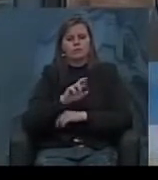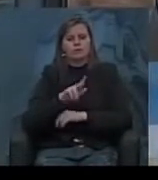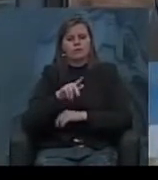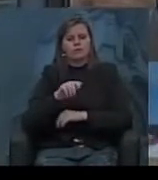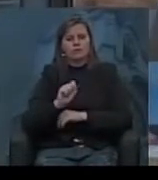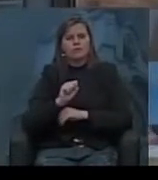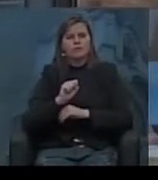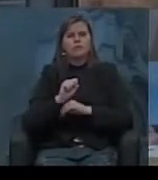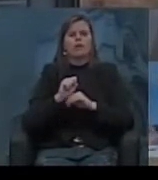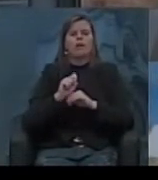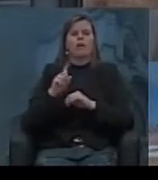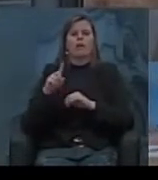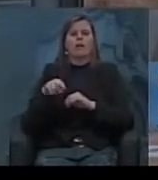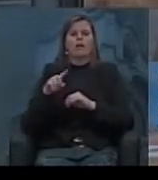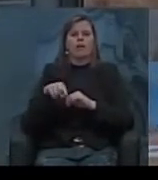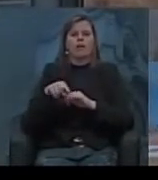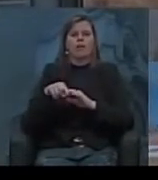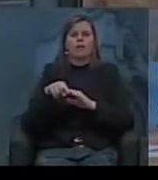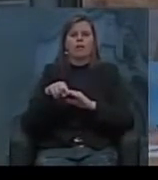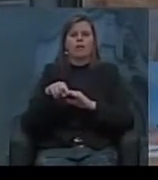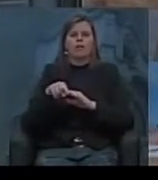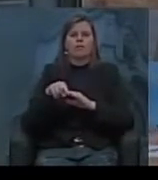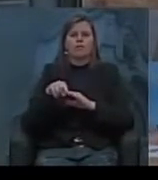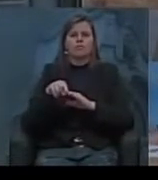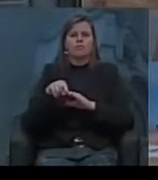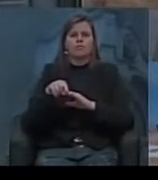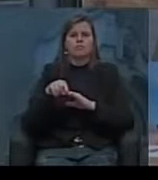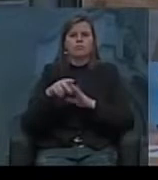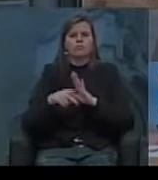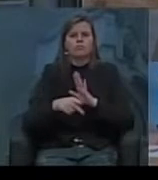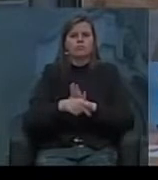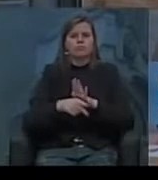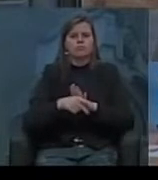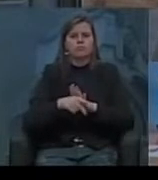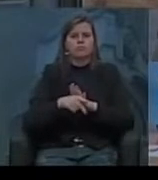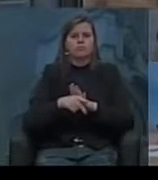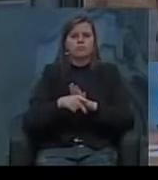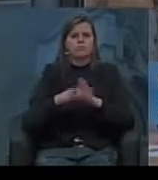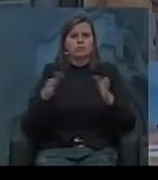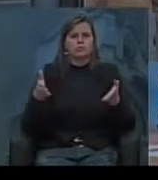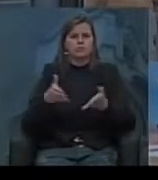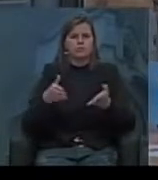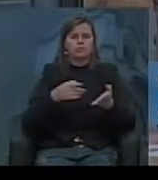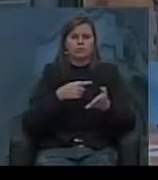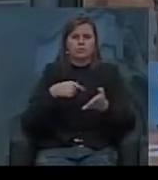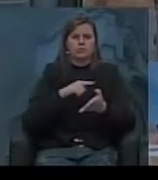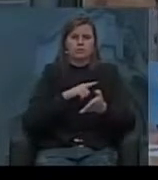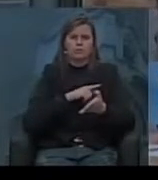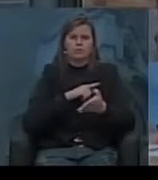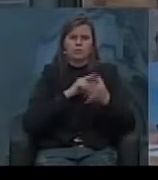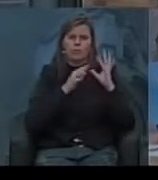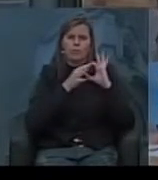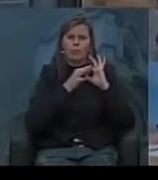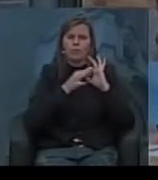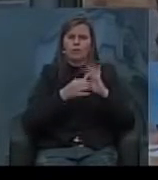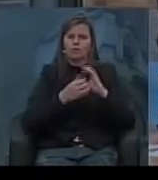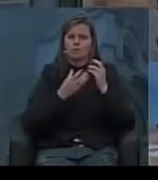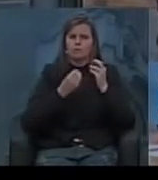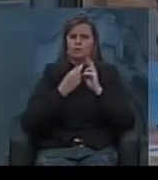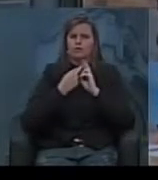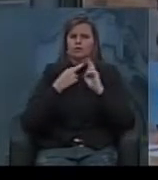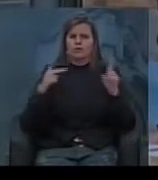que é a questão de uma certa... Claro que hoje a gente vive um contexto completamente